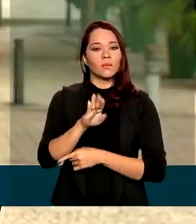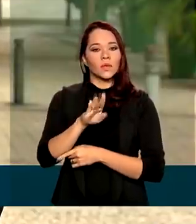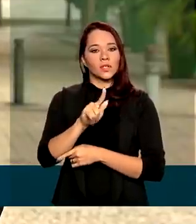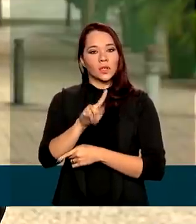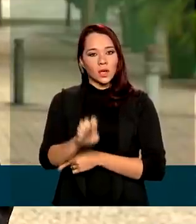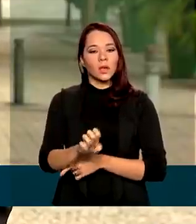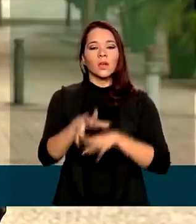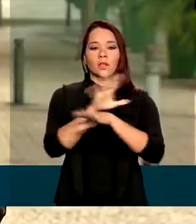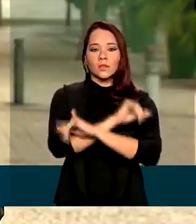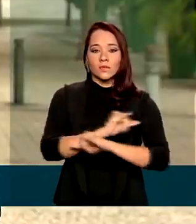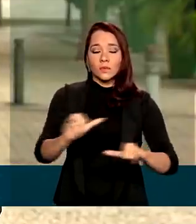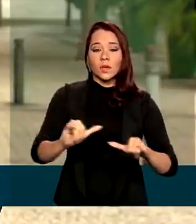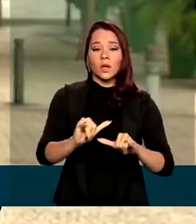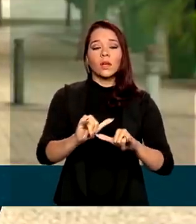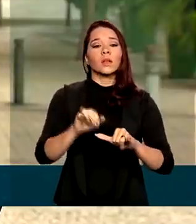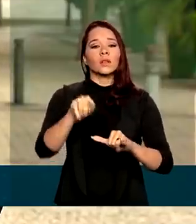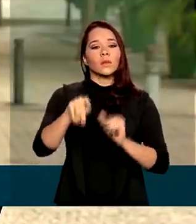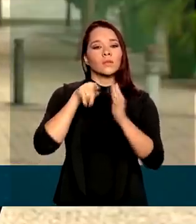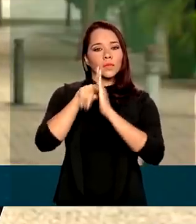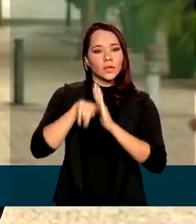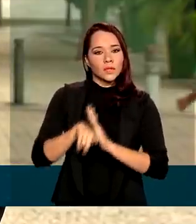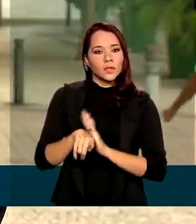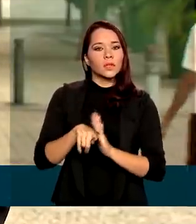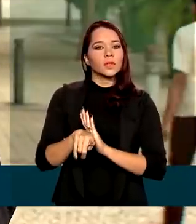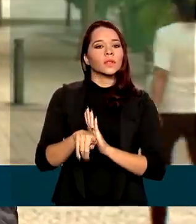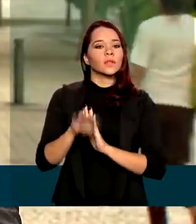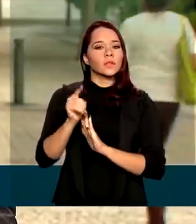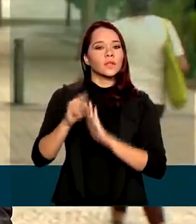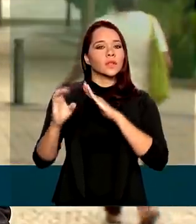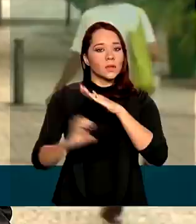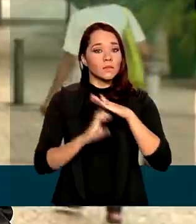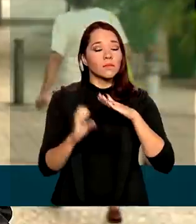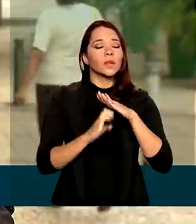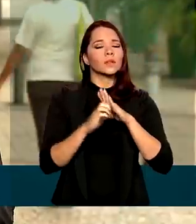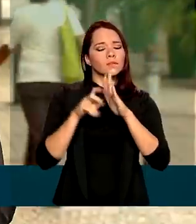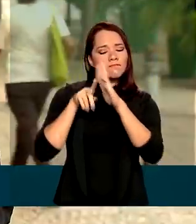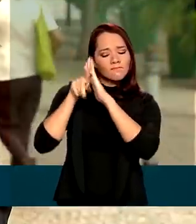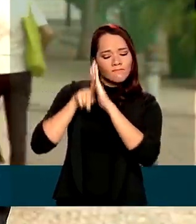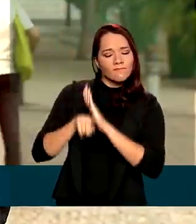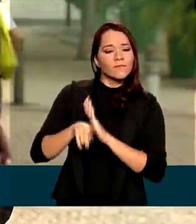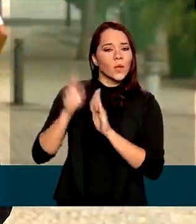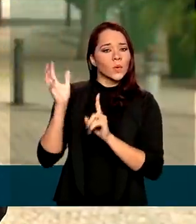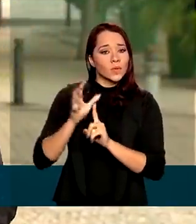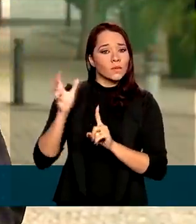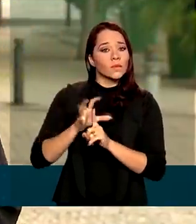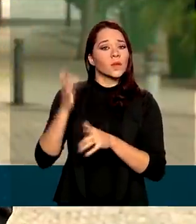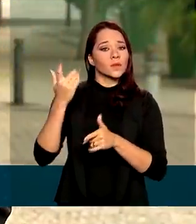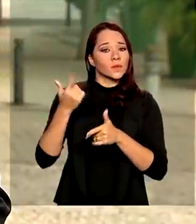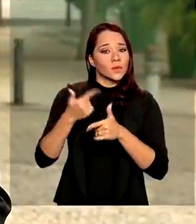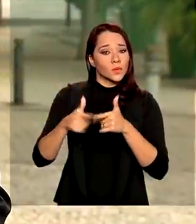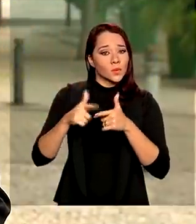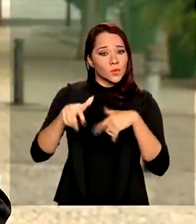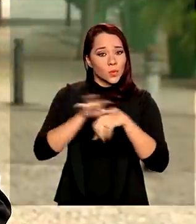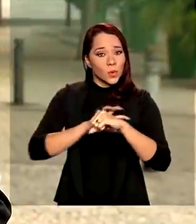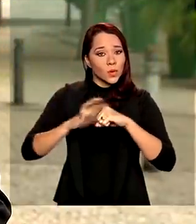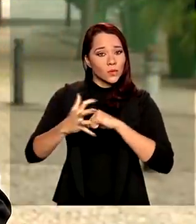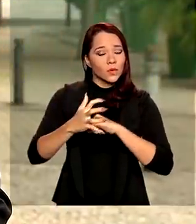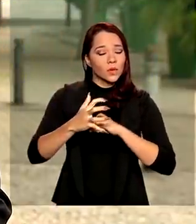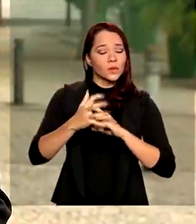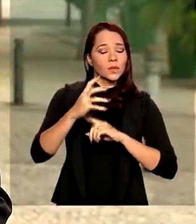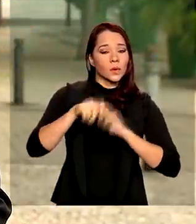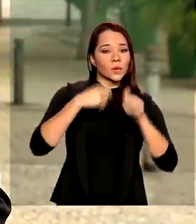vai divulgar os primeiros dados da pesquisa Pulso Empresa, que está analisando os efeitos da pandemia na economia.